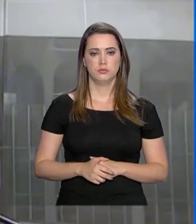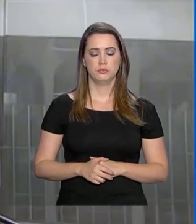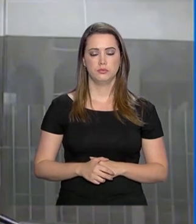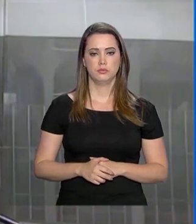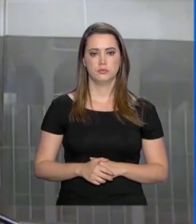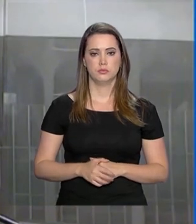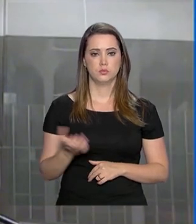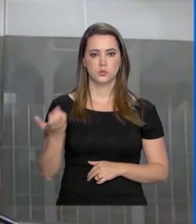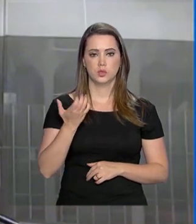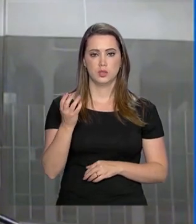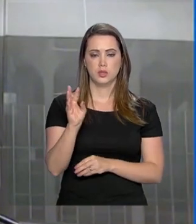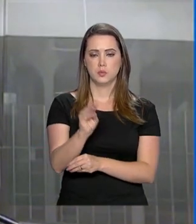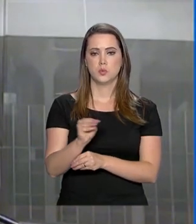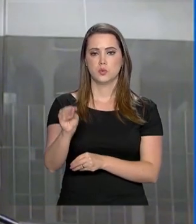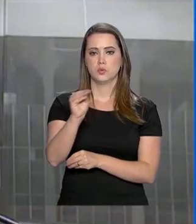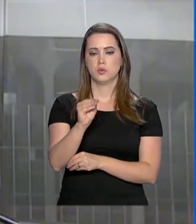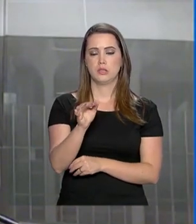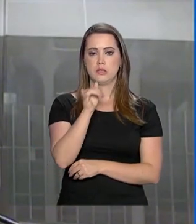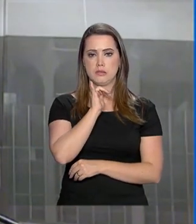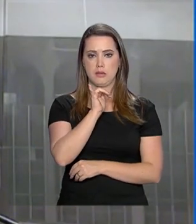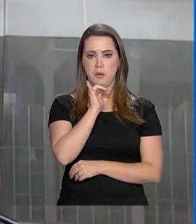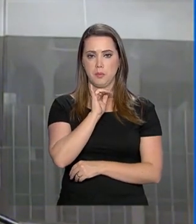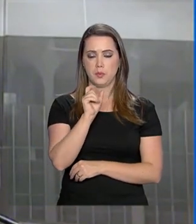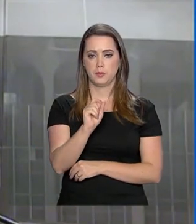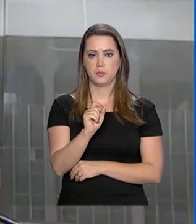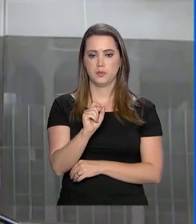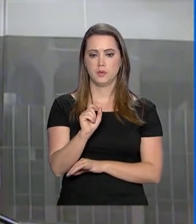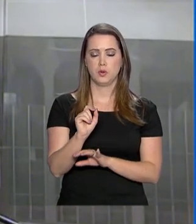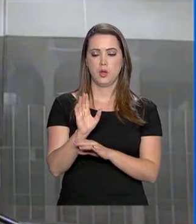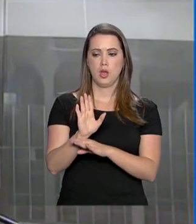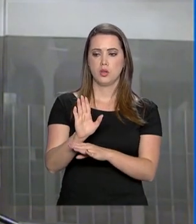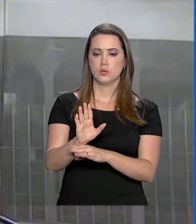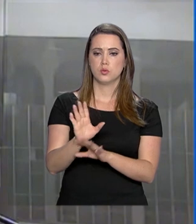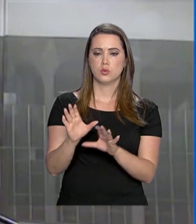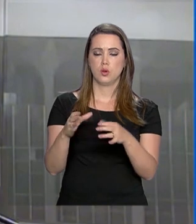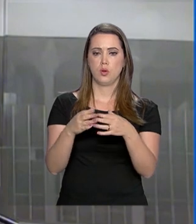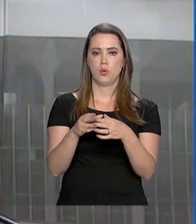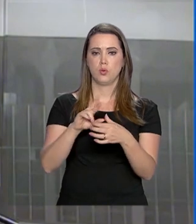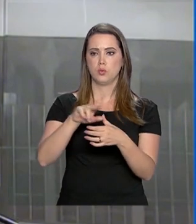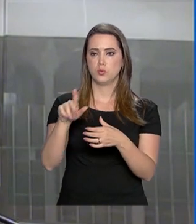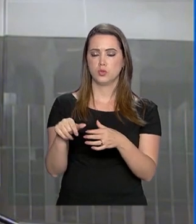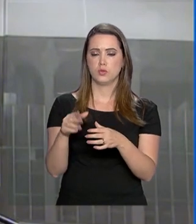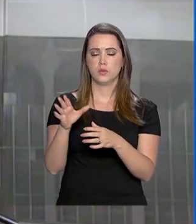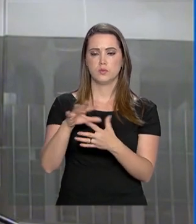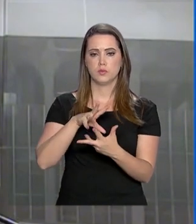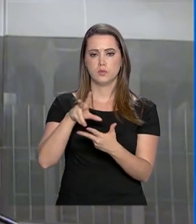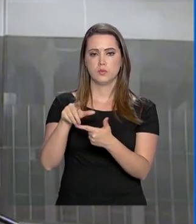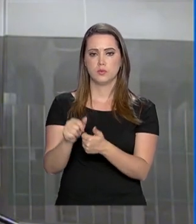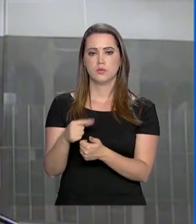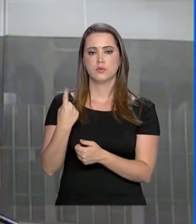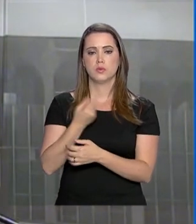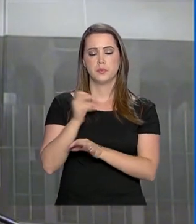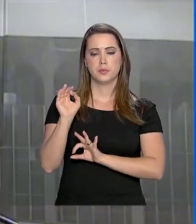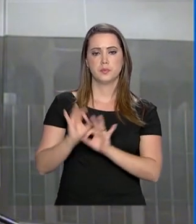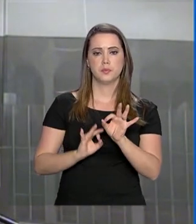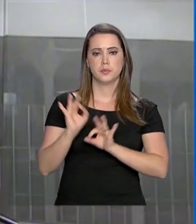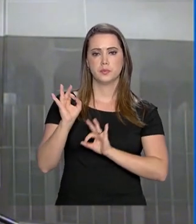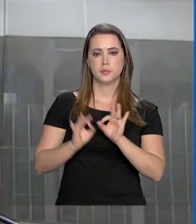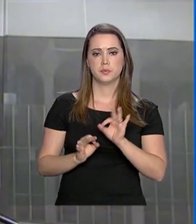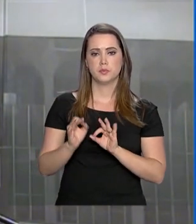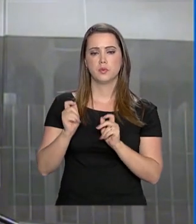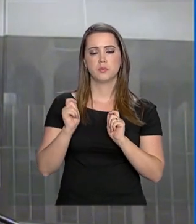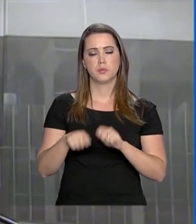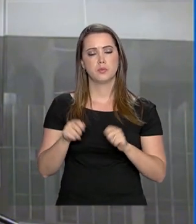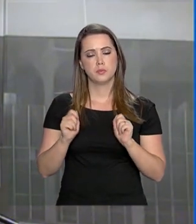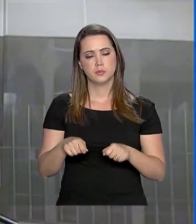Queremos privilegiar muito, por exemplo, a ajuda através de organismos internacionais que estão preparados, que têm uma